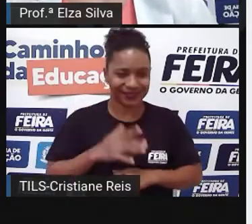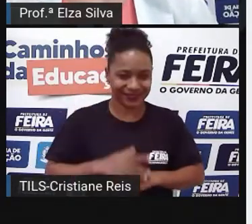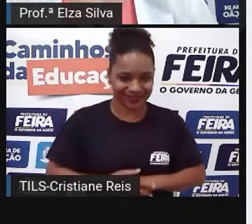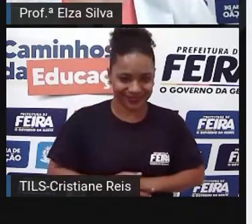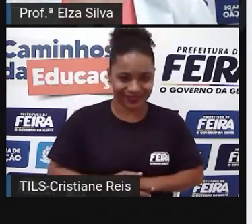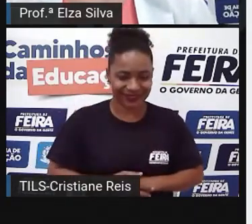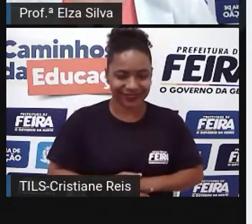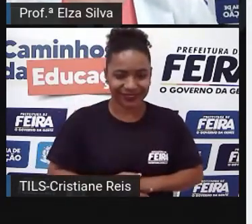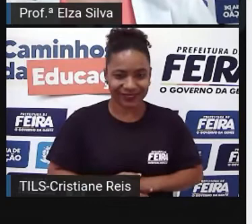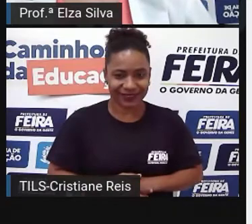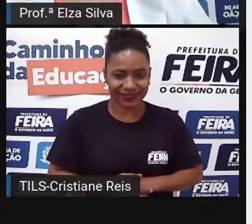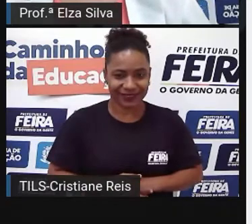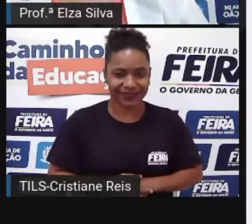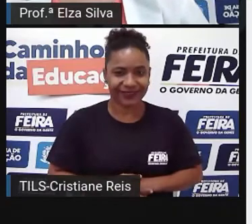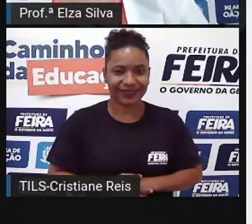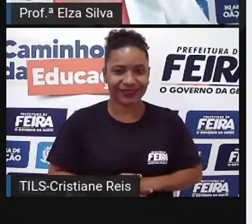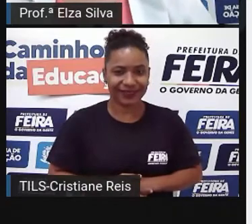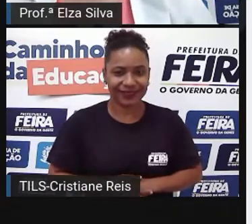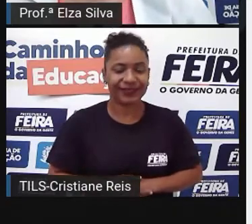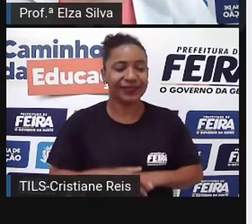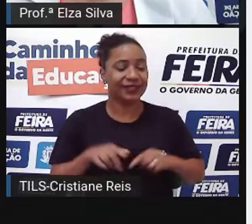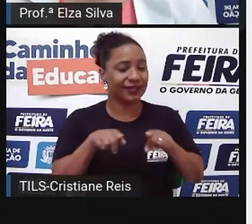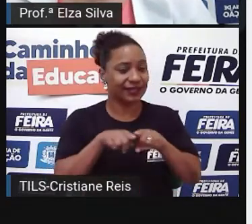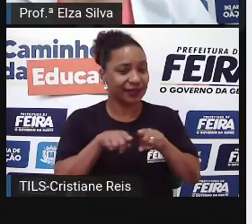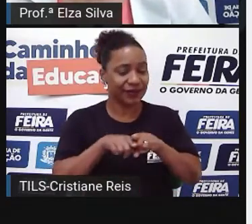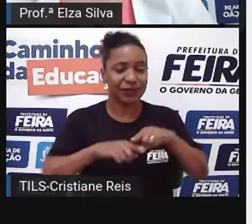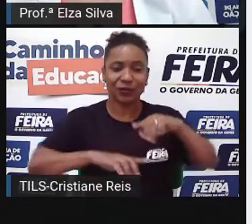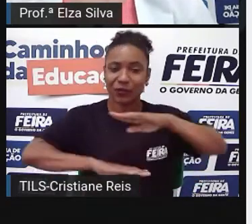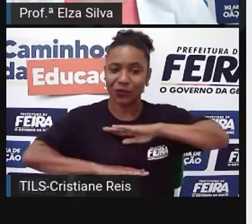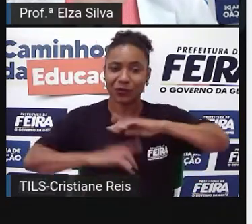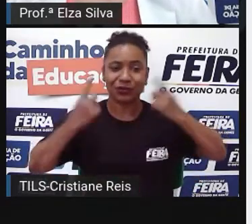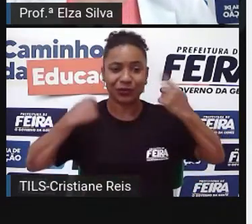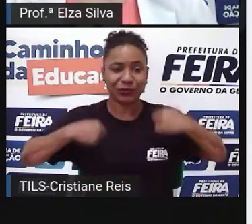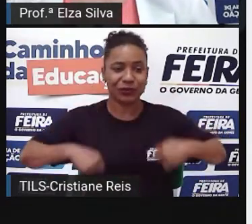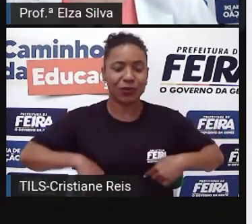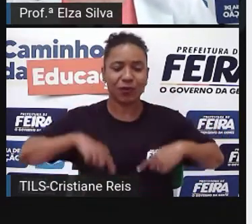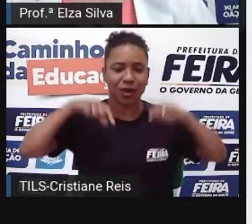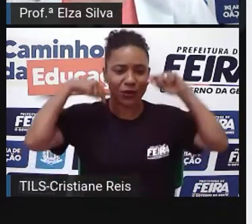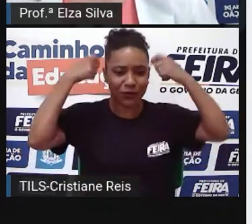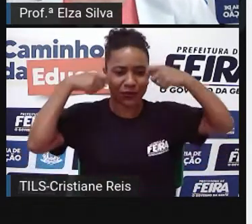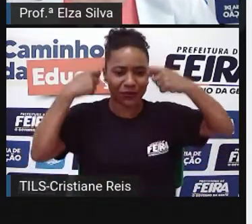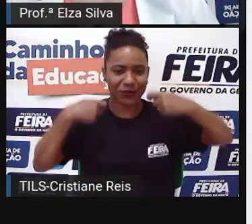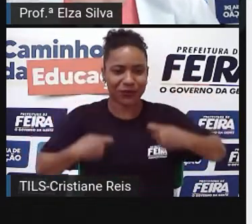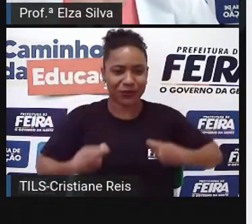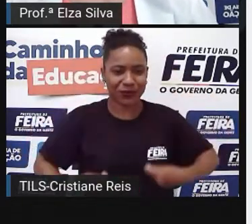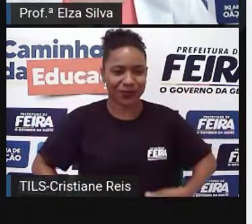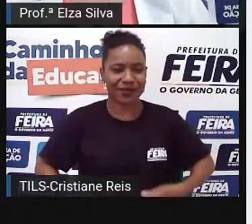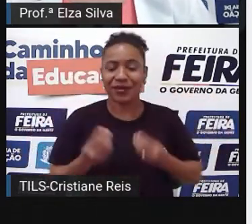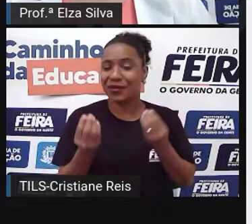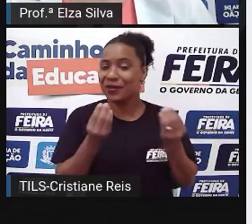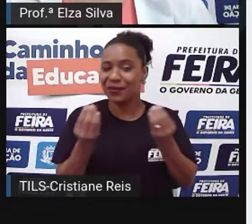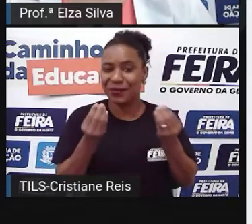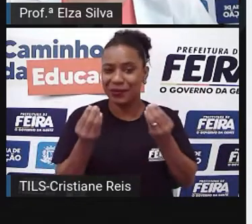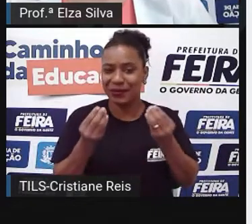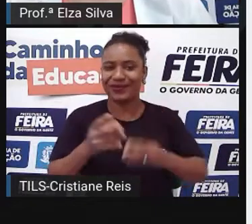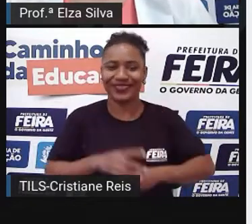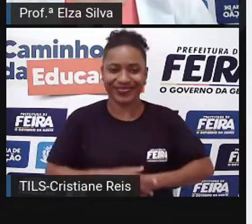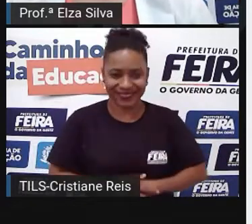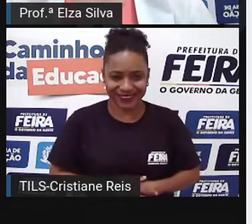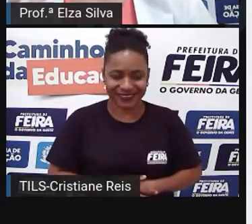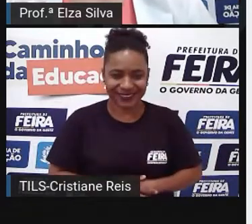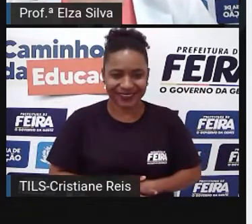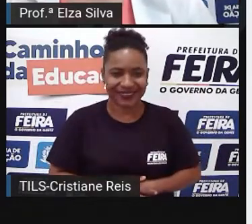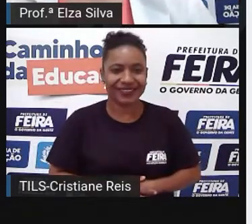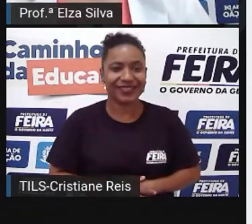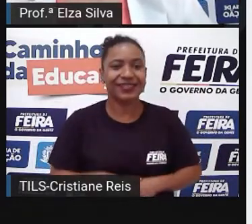Physical appearance Então vamos nos descrever também o que diz respeito à aparência física E vamos falar um pouco sobre os